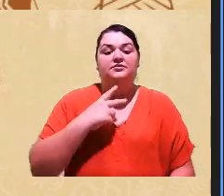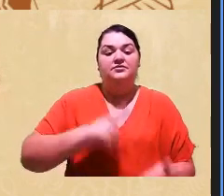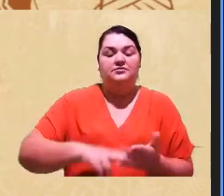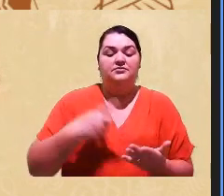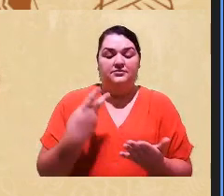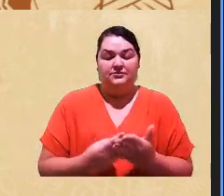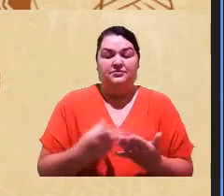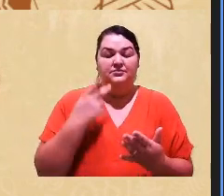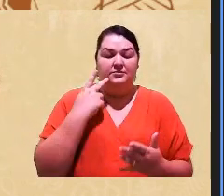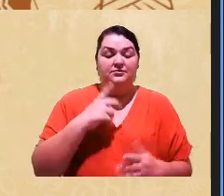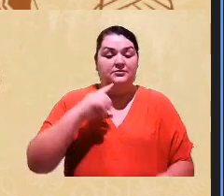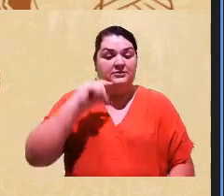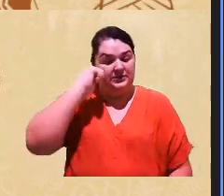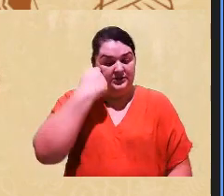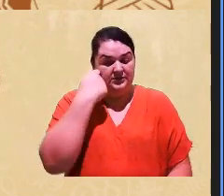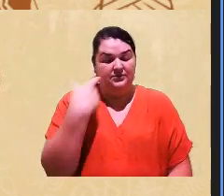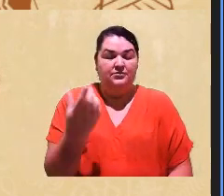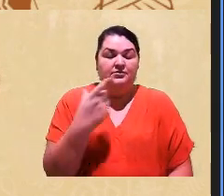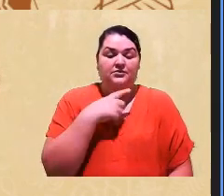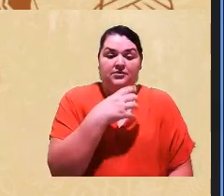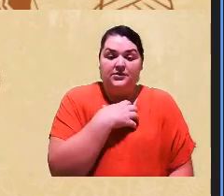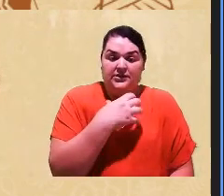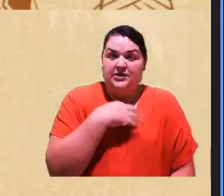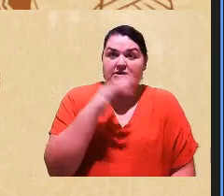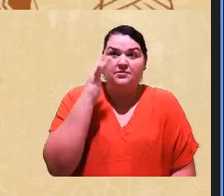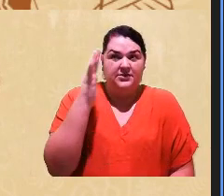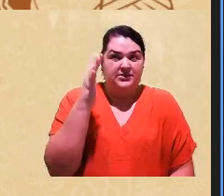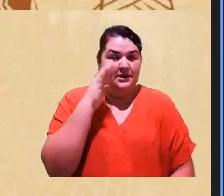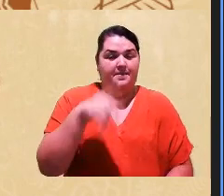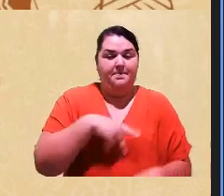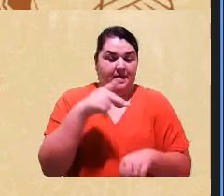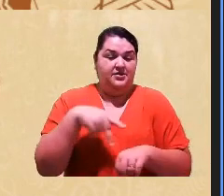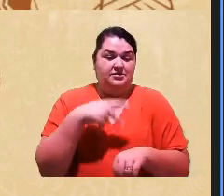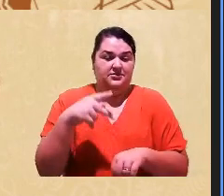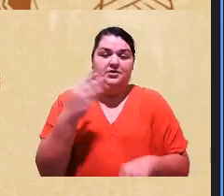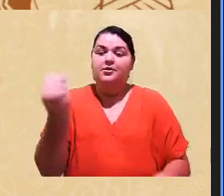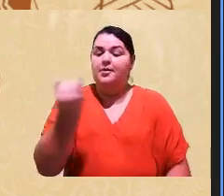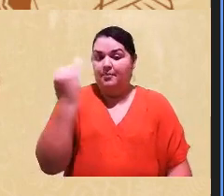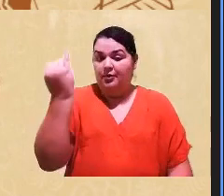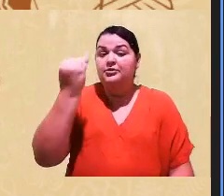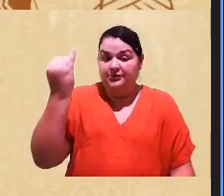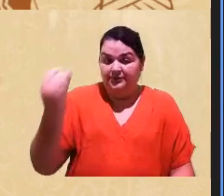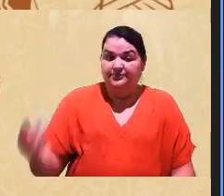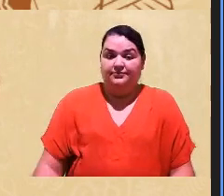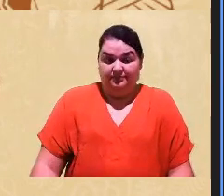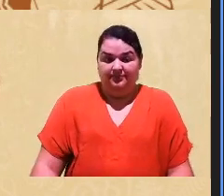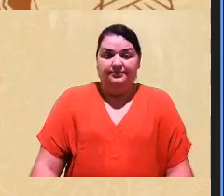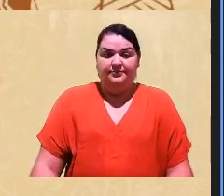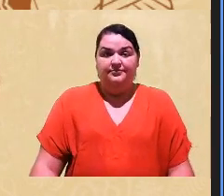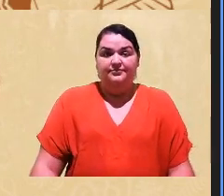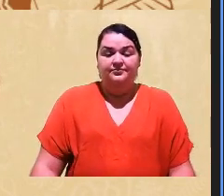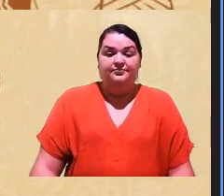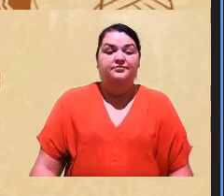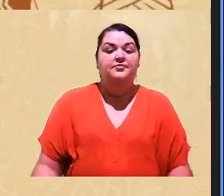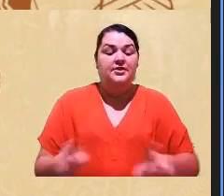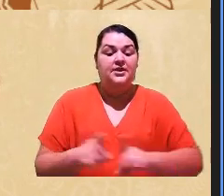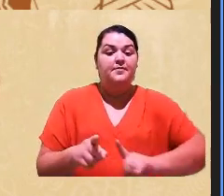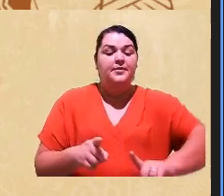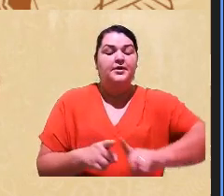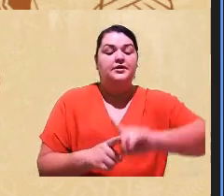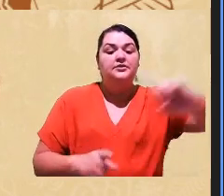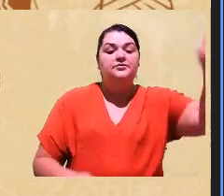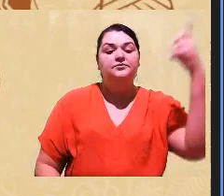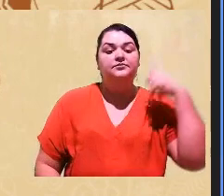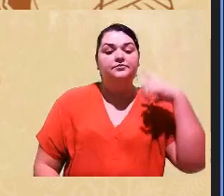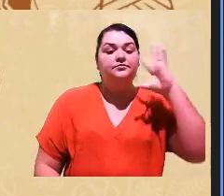negro, que fenômeno é esse para a gente pensar o país? Muito importante. Importante também refletir no que eu estou chamando